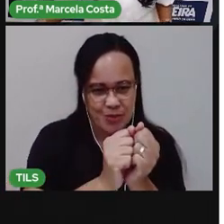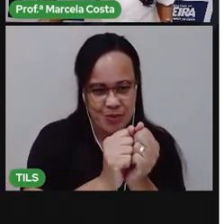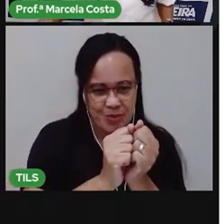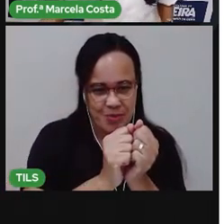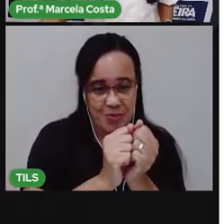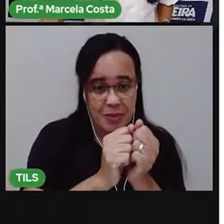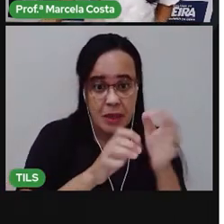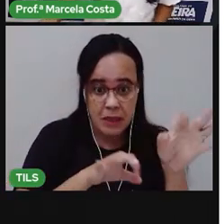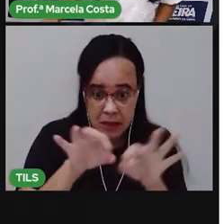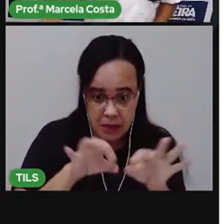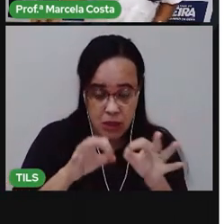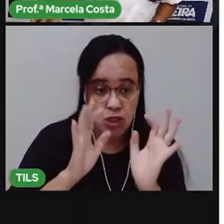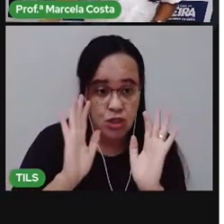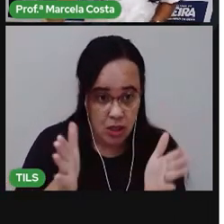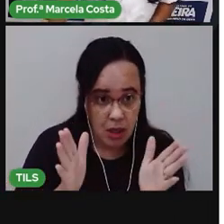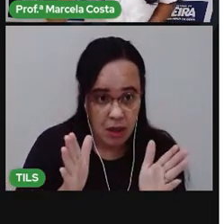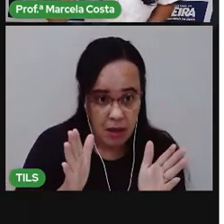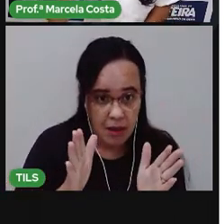separou-se o material?